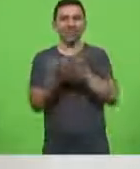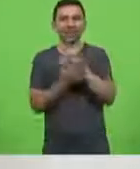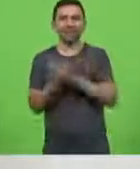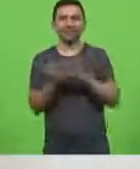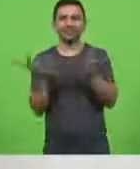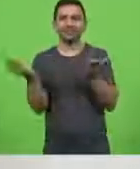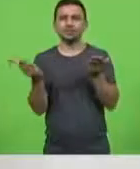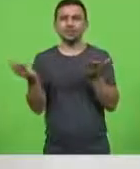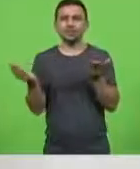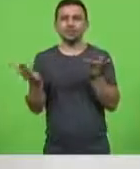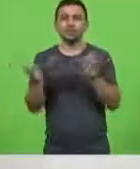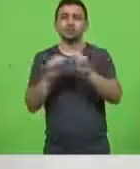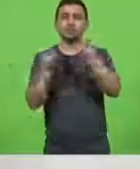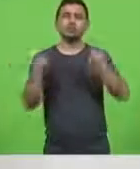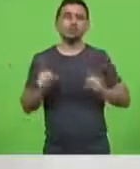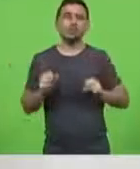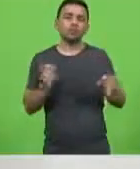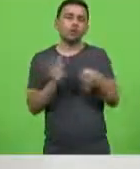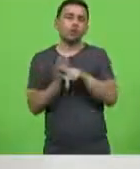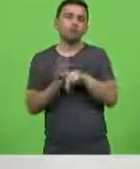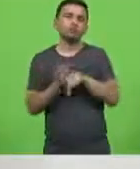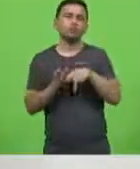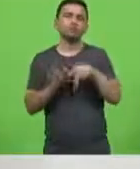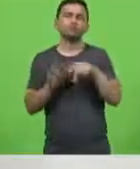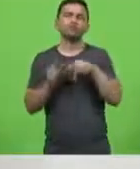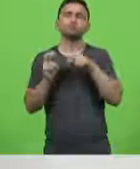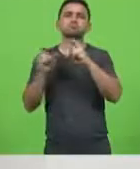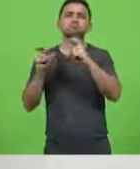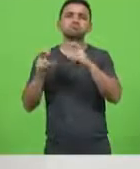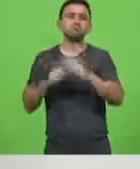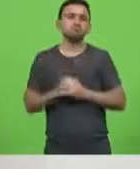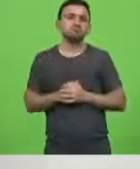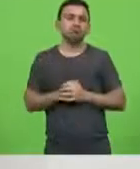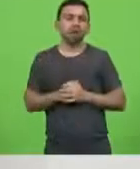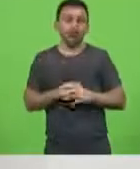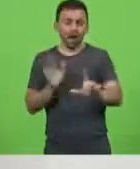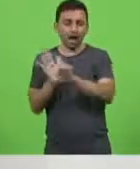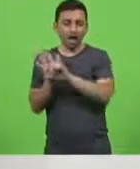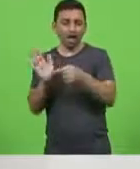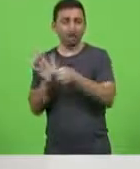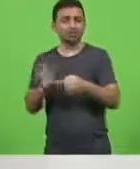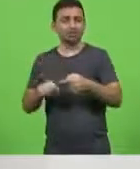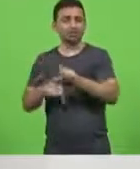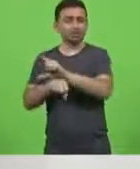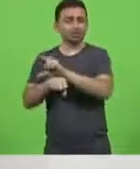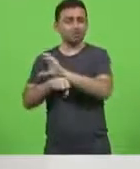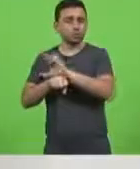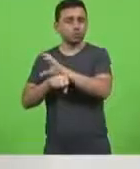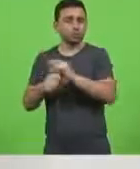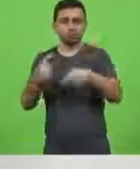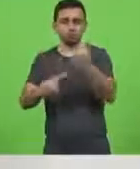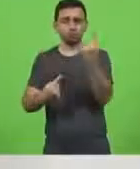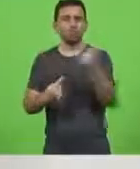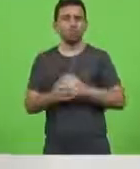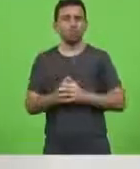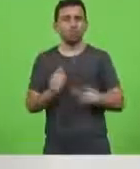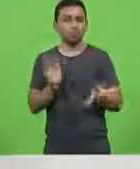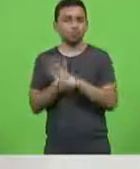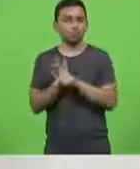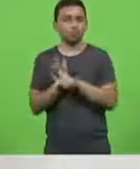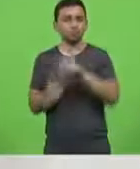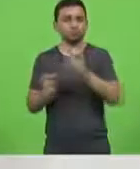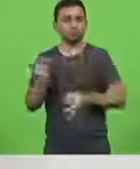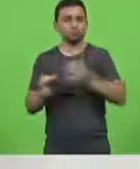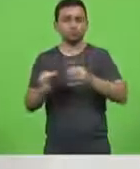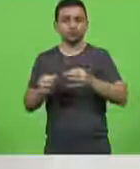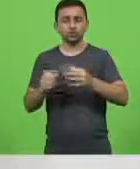transporte porque não temos a lei já foi declarada inconstitucional pelo nosso tribunal já é